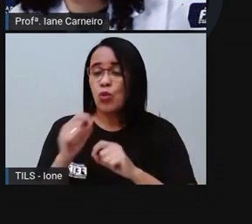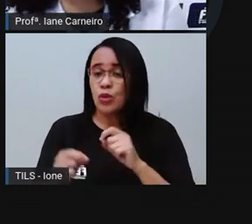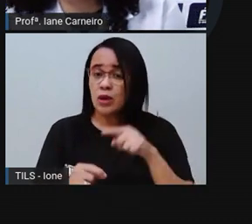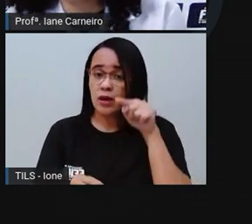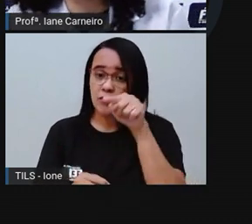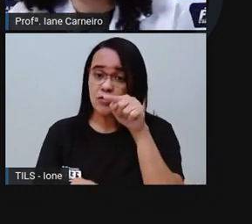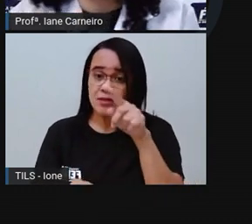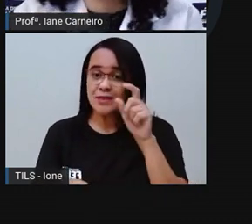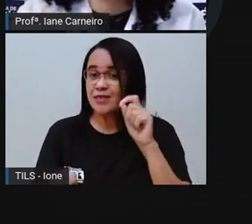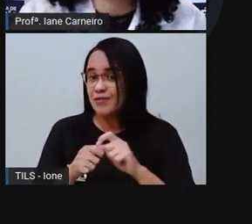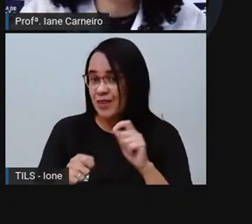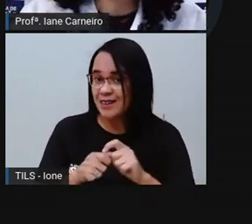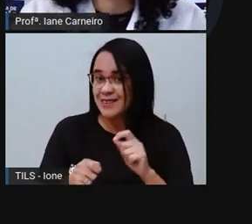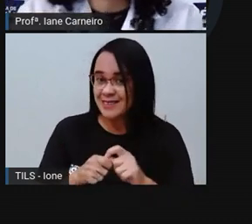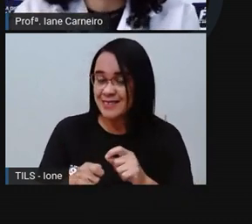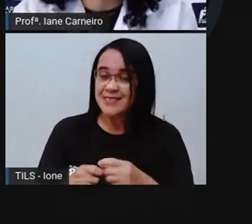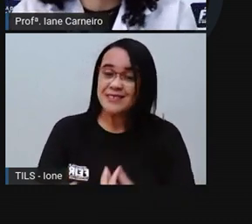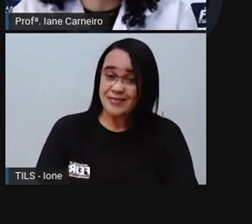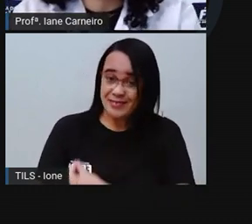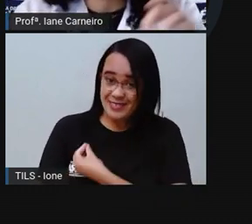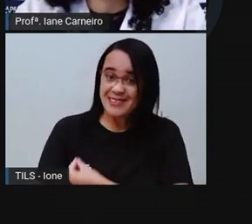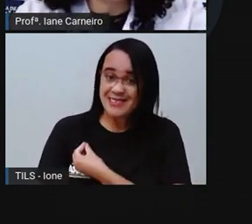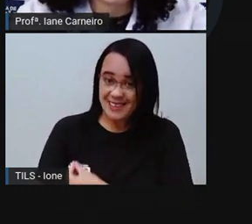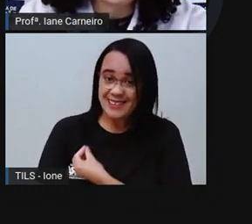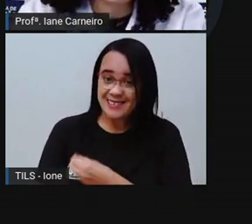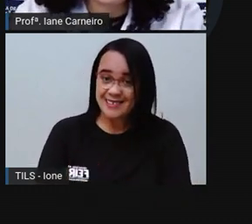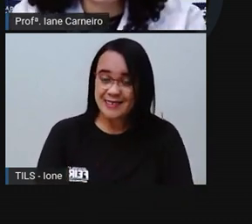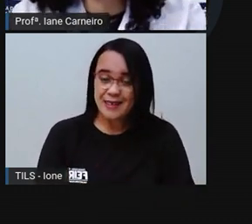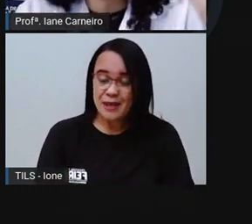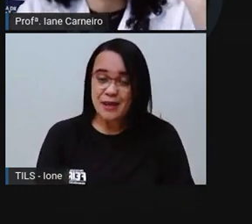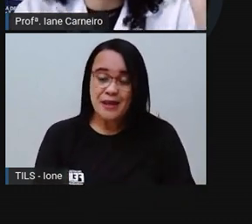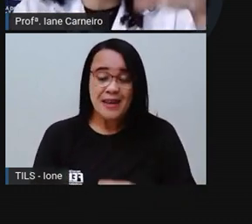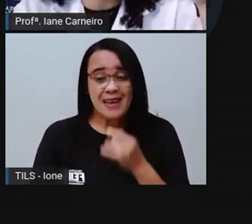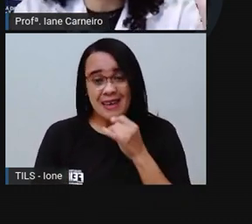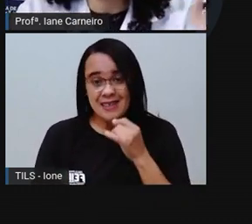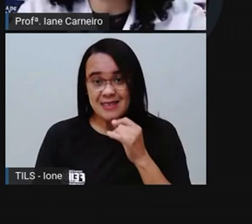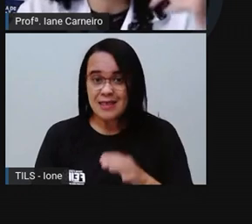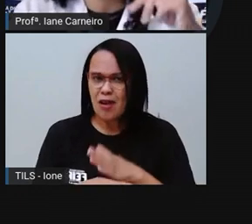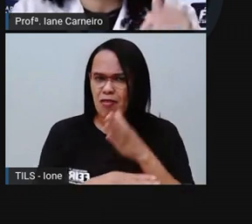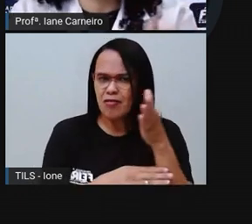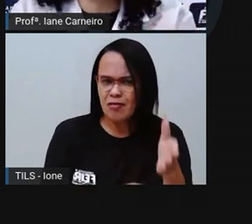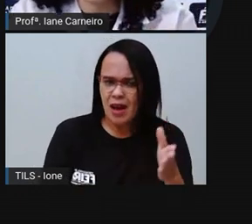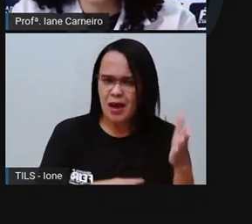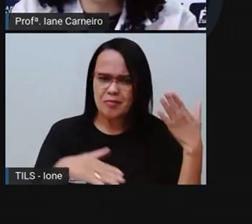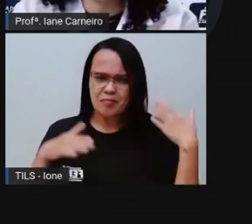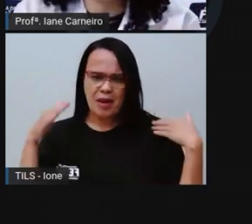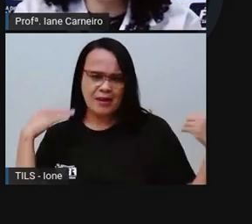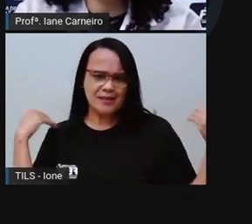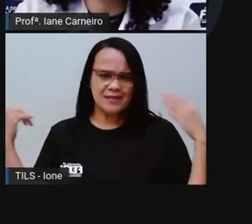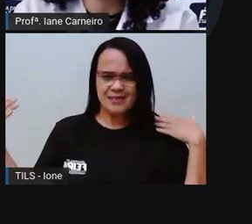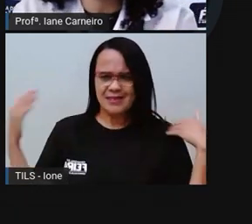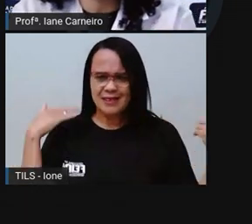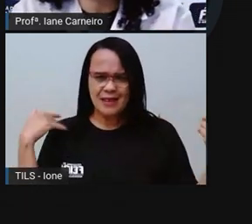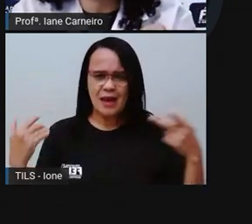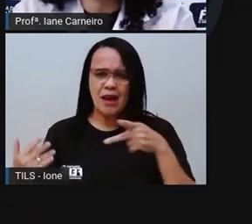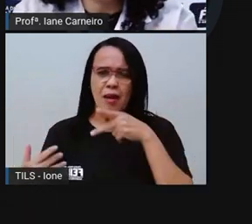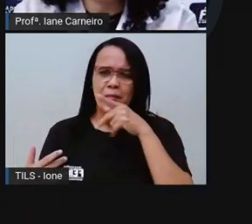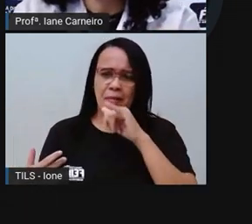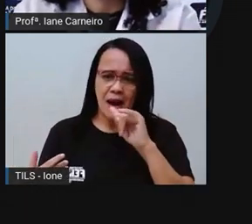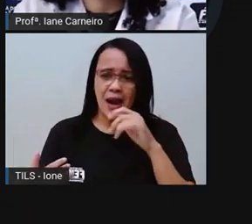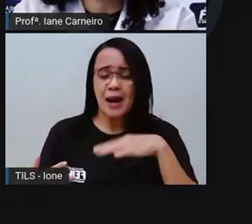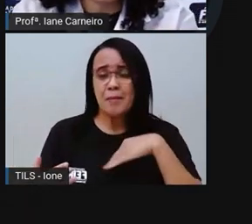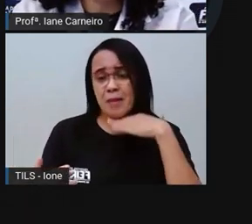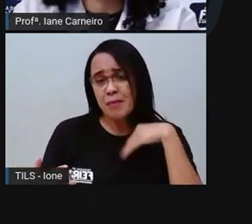Então, se você aqui, ó, faz um passeio, né, vai fazer uma caminhada com a mamãe ou com o papai, você coloca, troca aqui, em vez de colocar